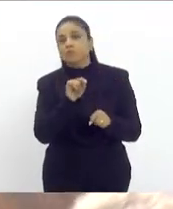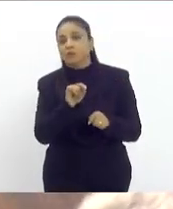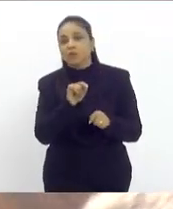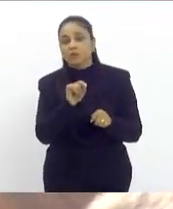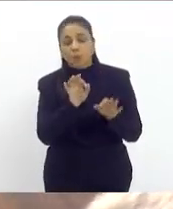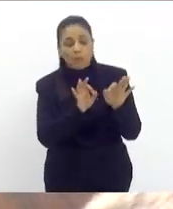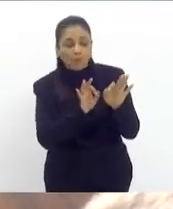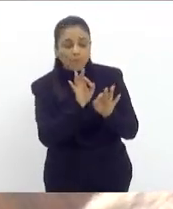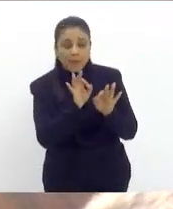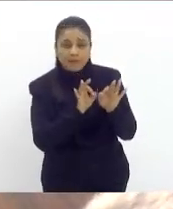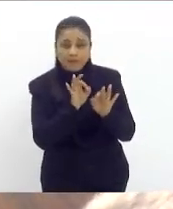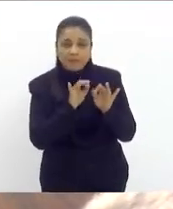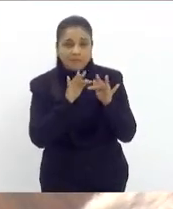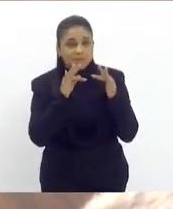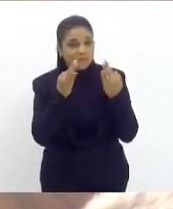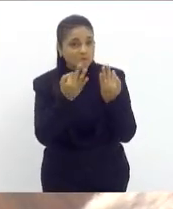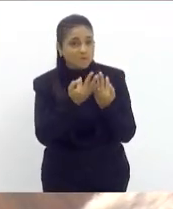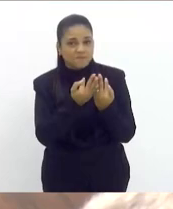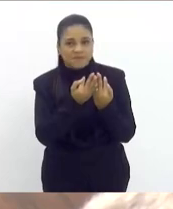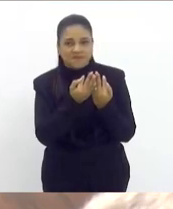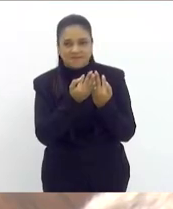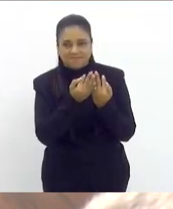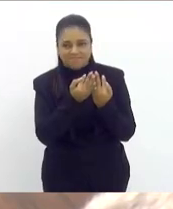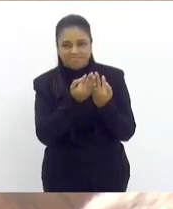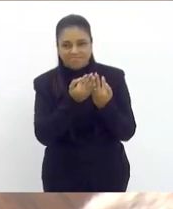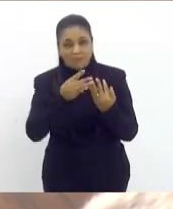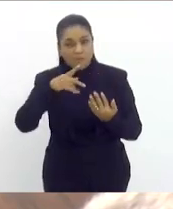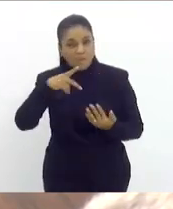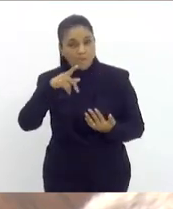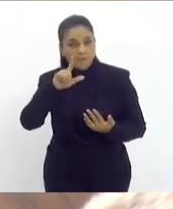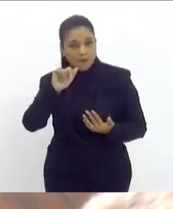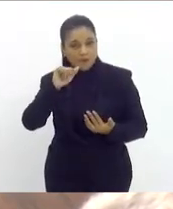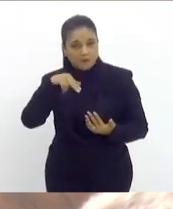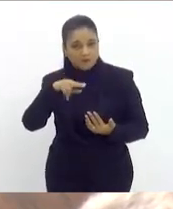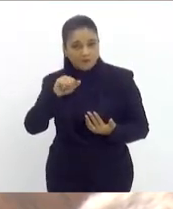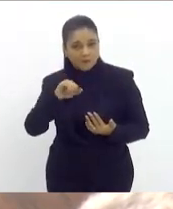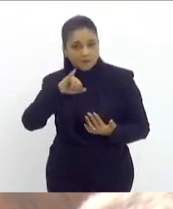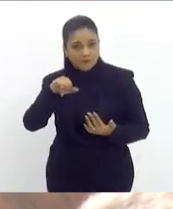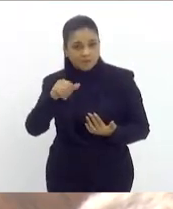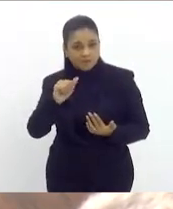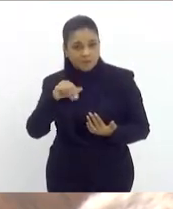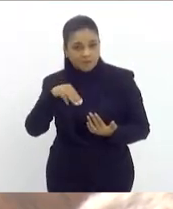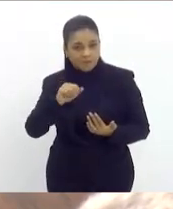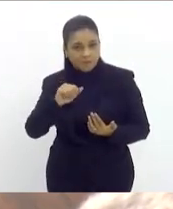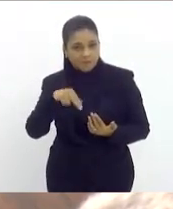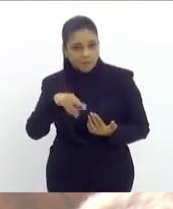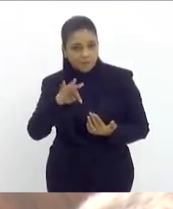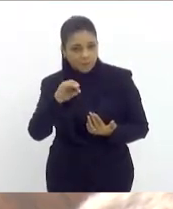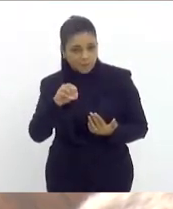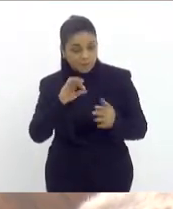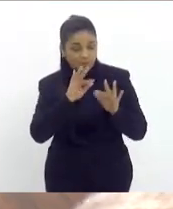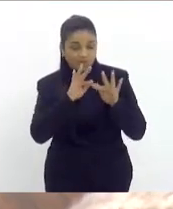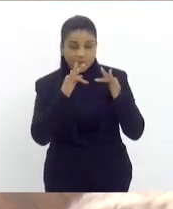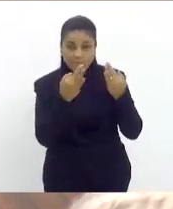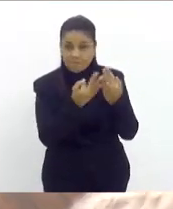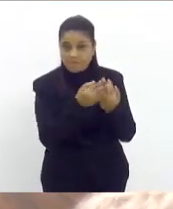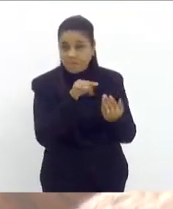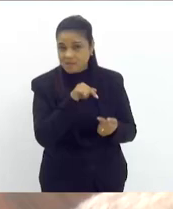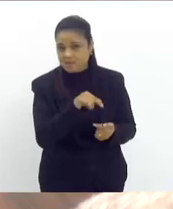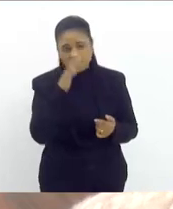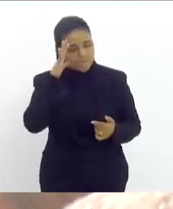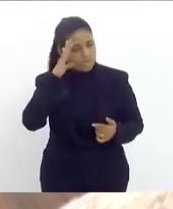do planejamento familiar. Aqui já foi trazida pelas parlamentares que me antecederam uma questão que é muito